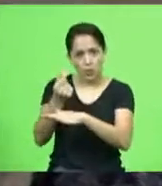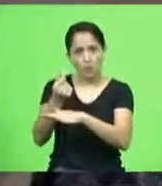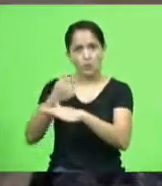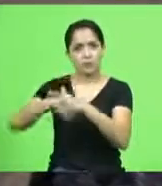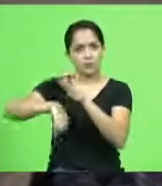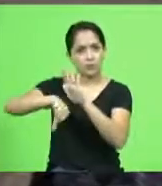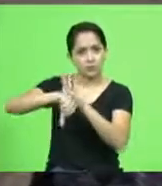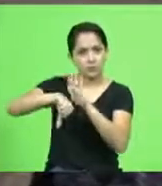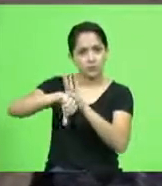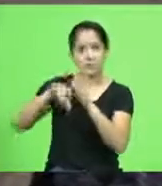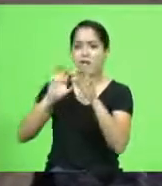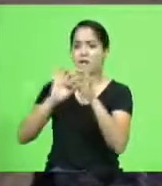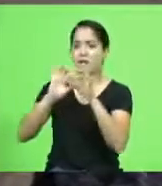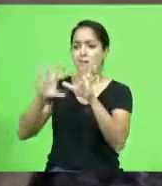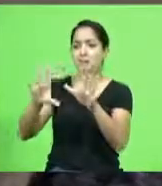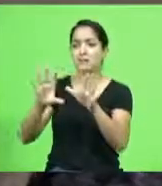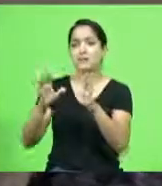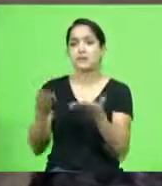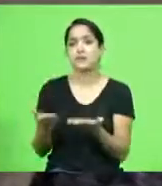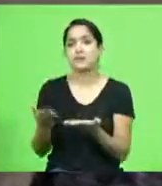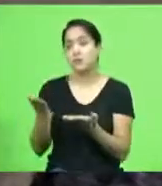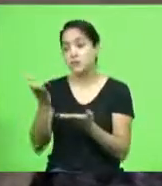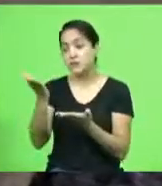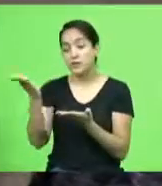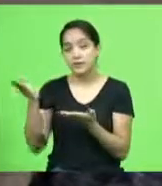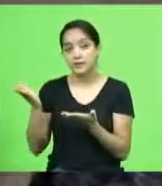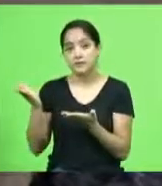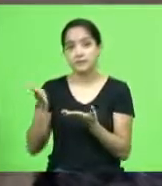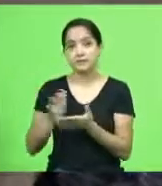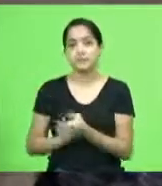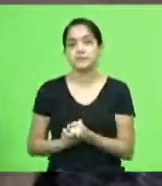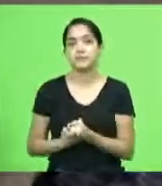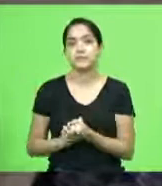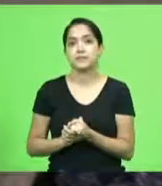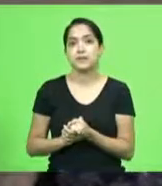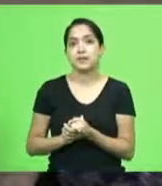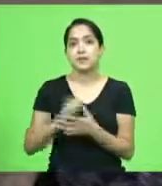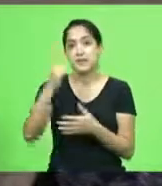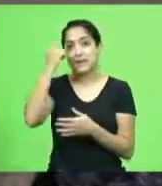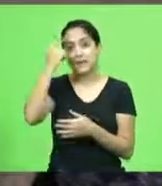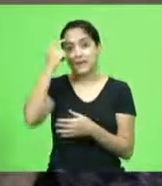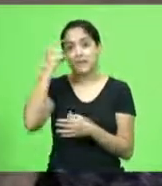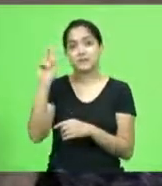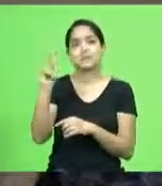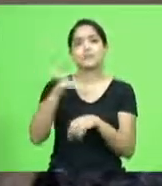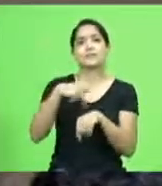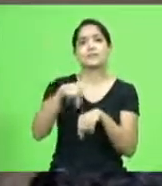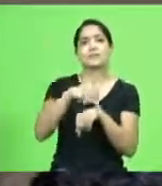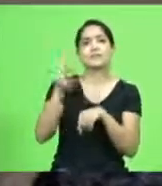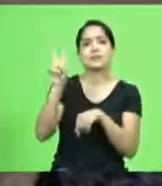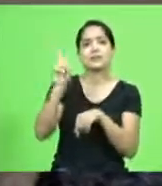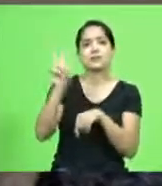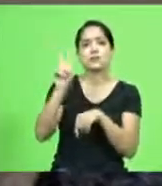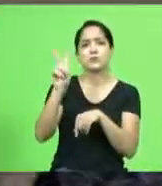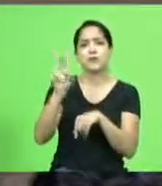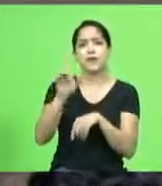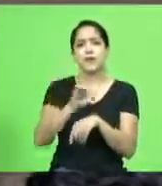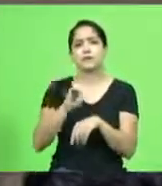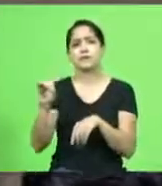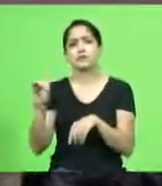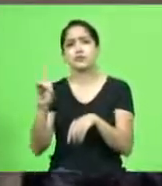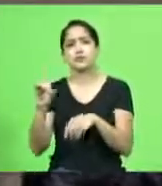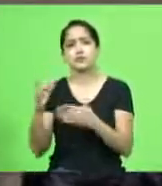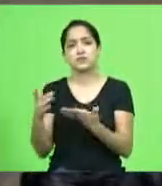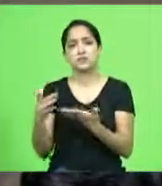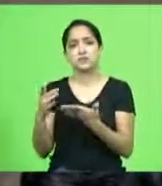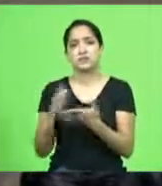solto por esses mesmos que pensam que a Venezuela é de direita os militantes do PSOL